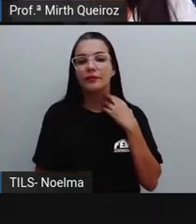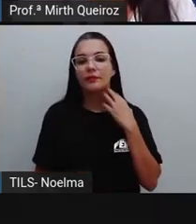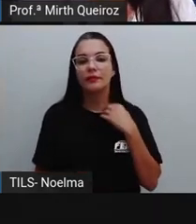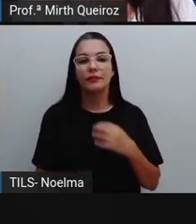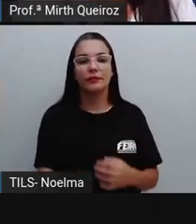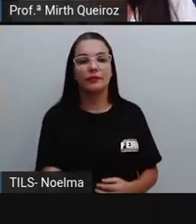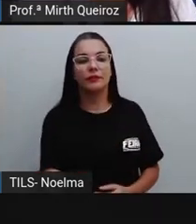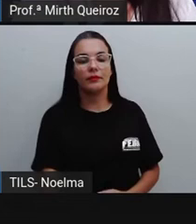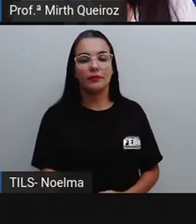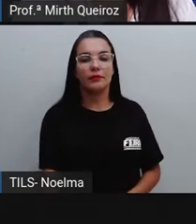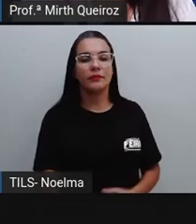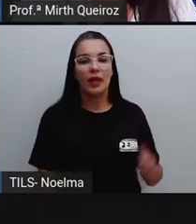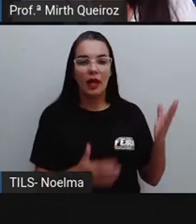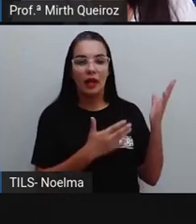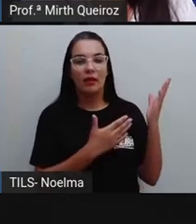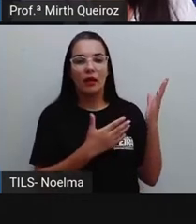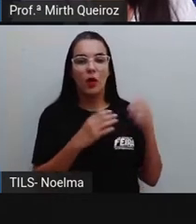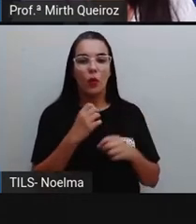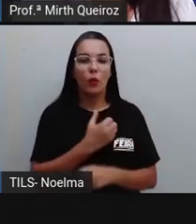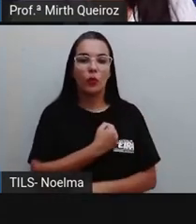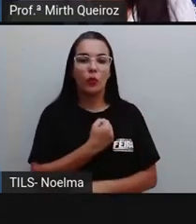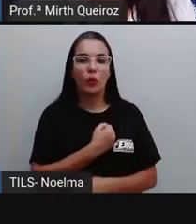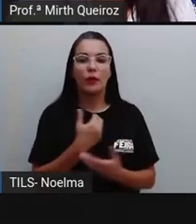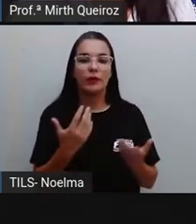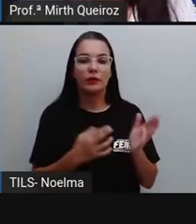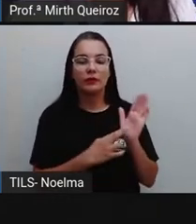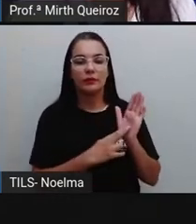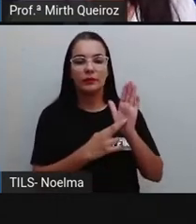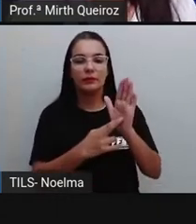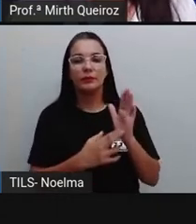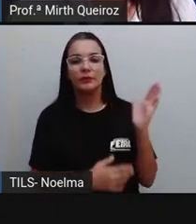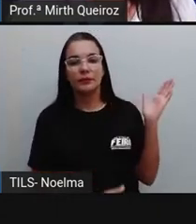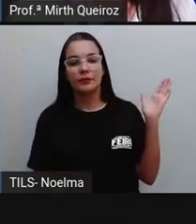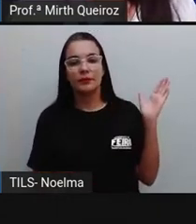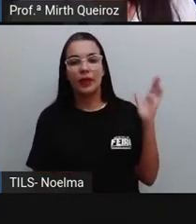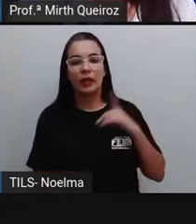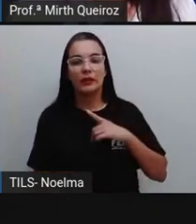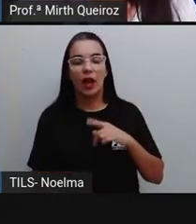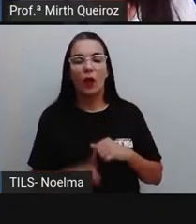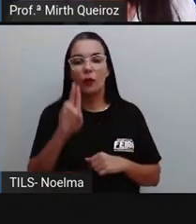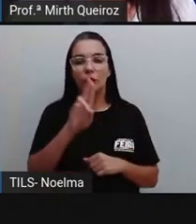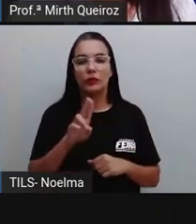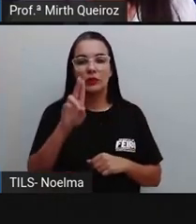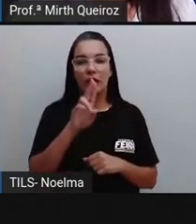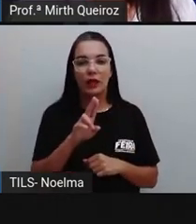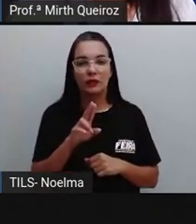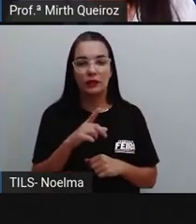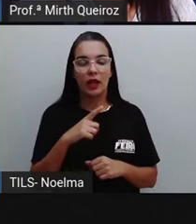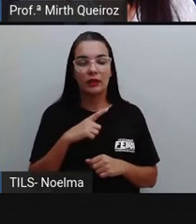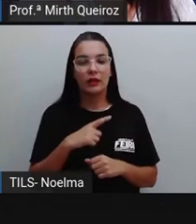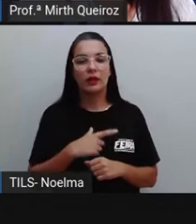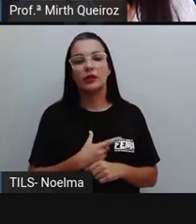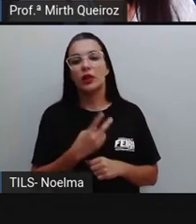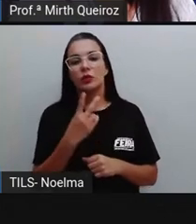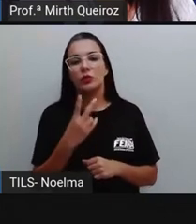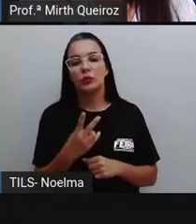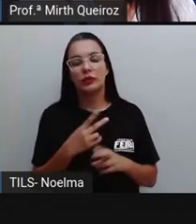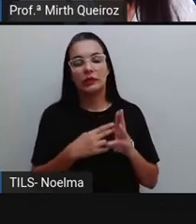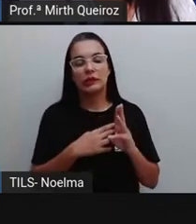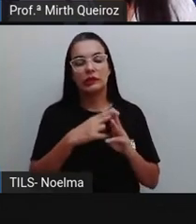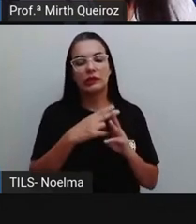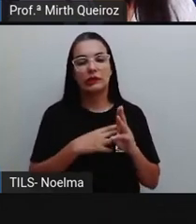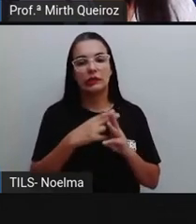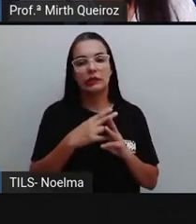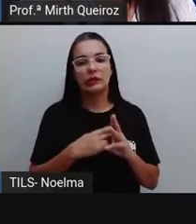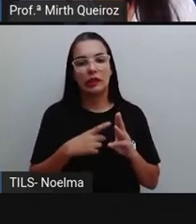Observe aqui. Que número está sendo representado? Nós temos uma unidade de milhar, duas centenas, uma dezena